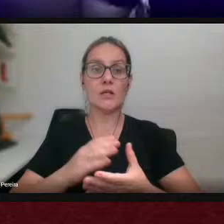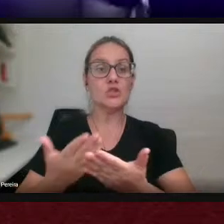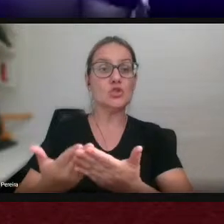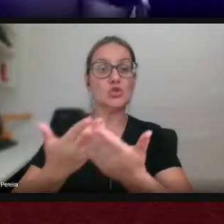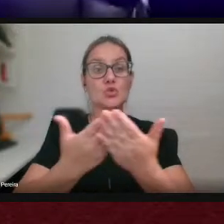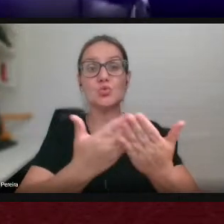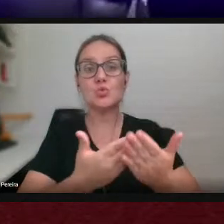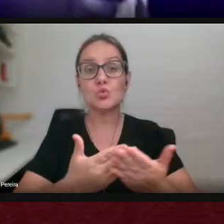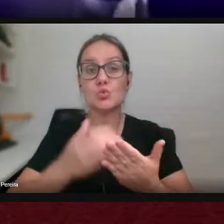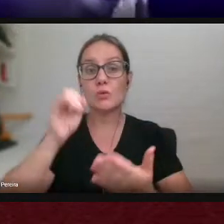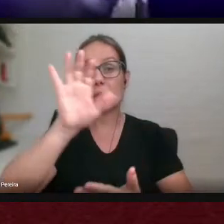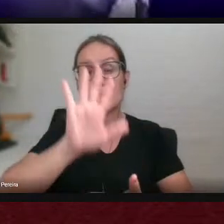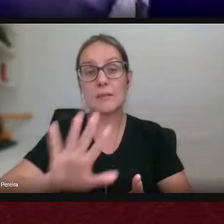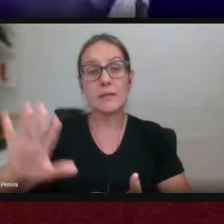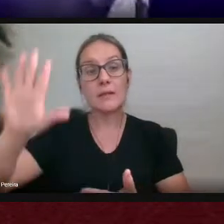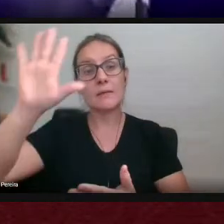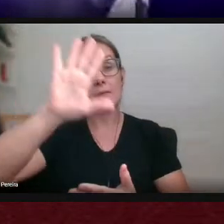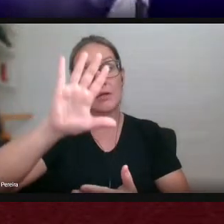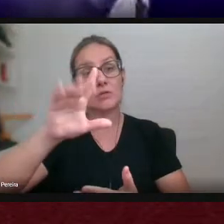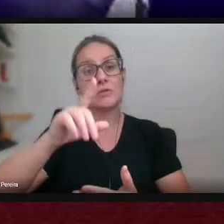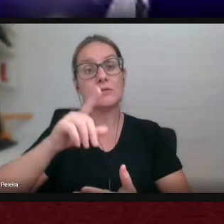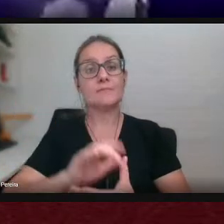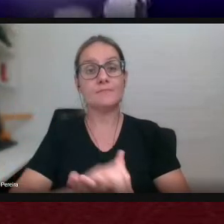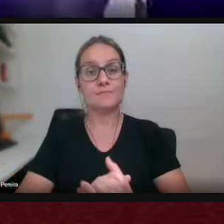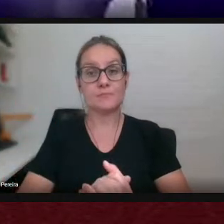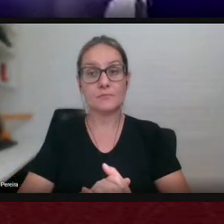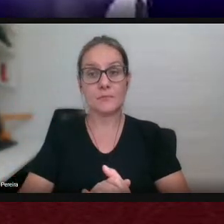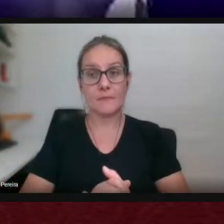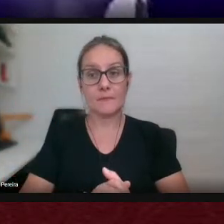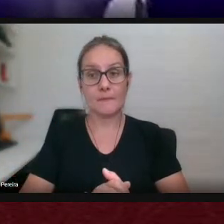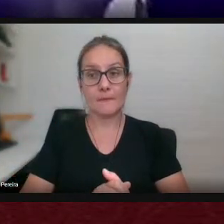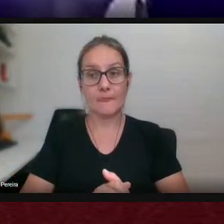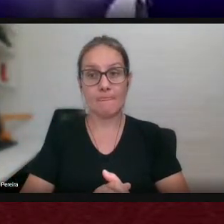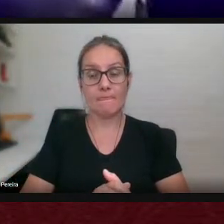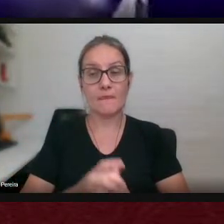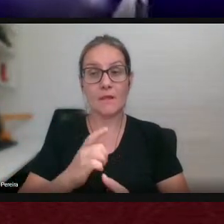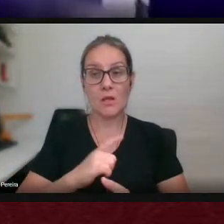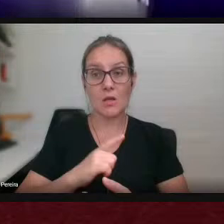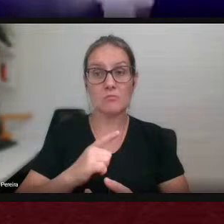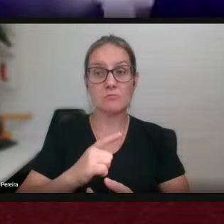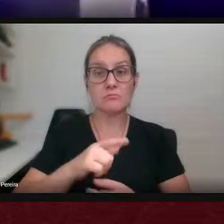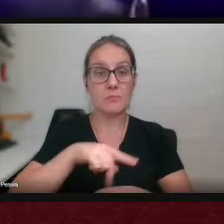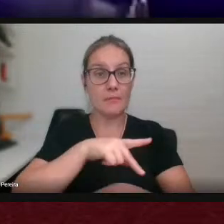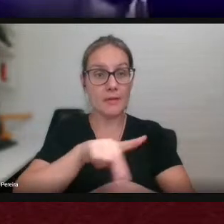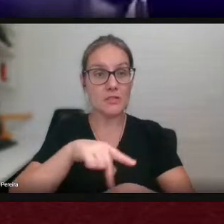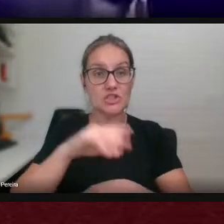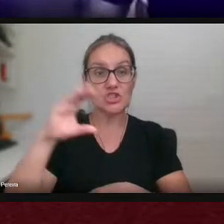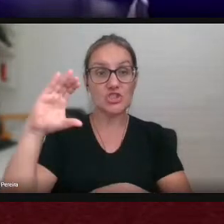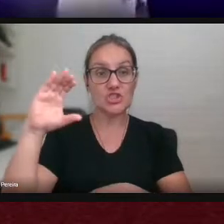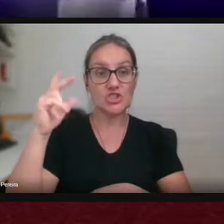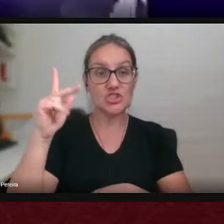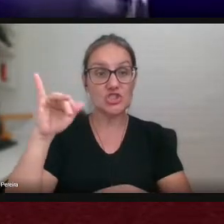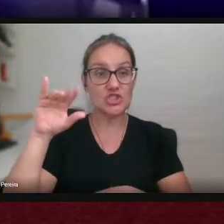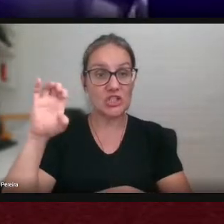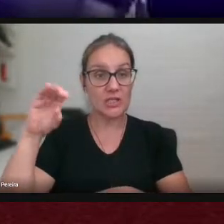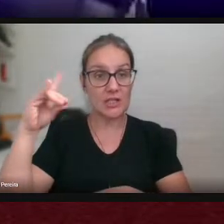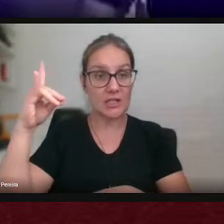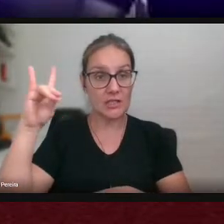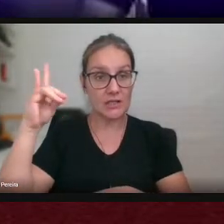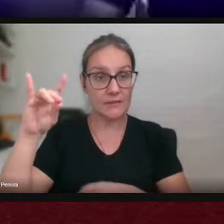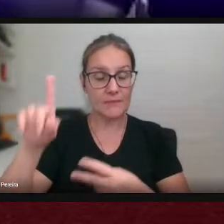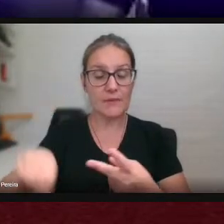imagem da qual fazem parte a Universidade Alberto Tarno do Chile a Universidade Nacional de Las Artes